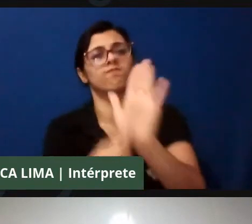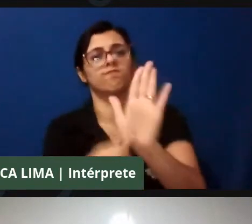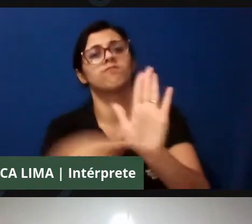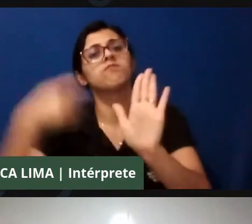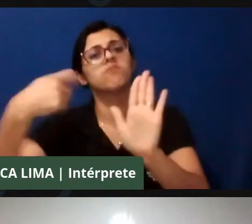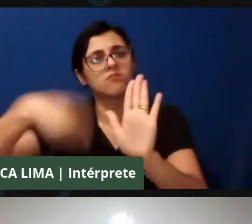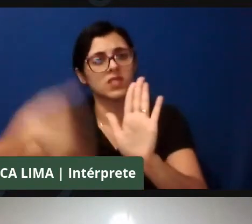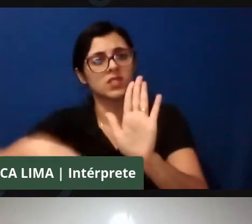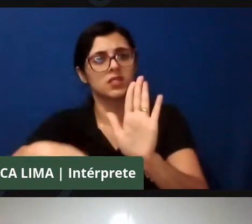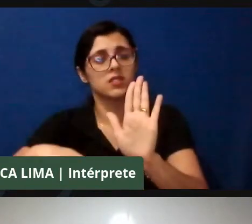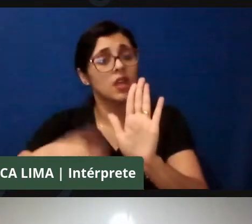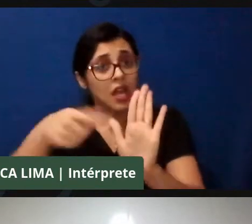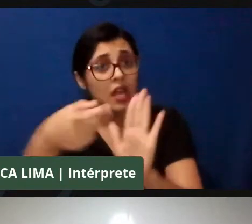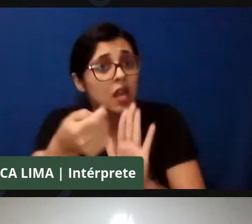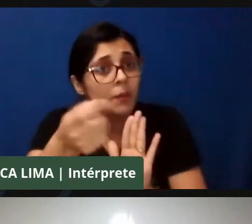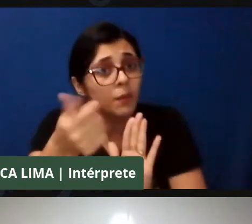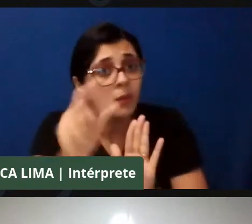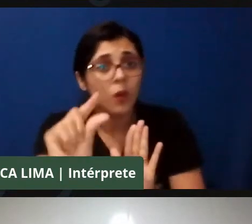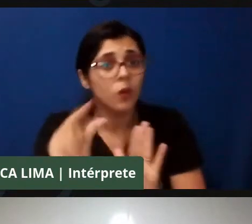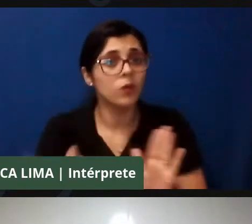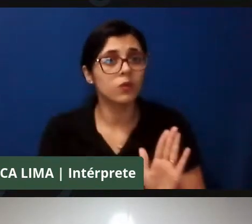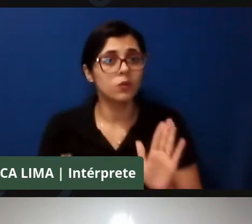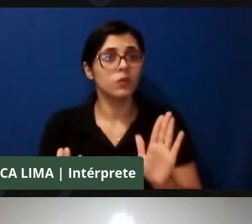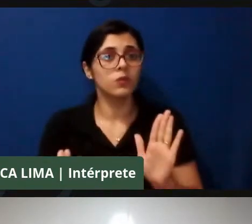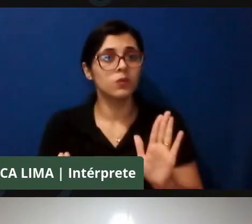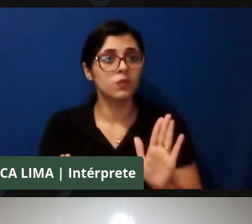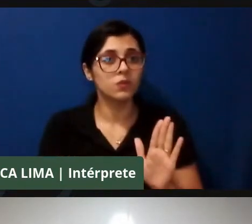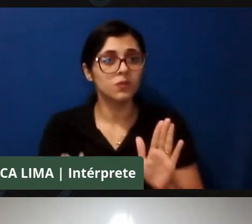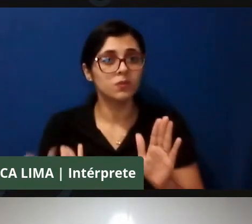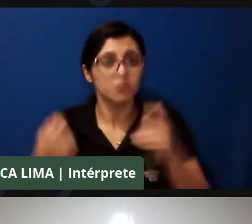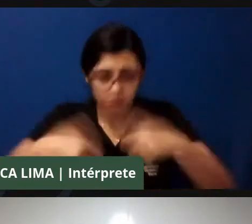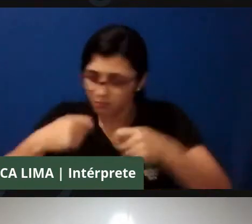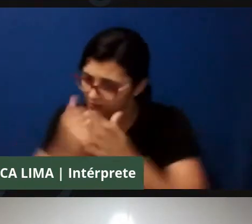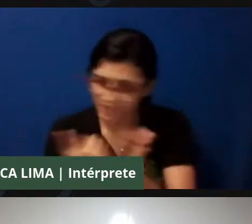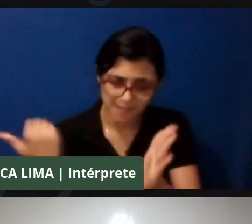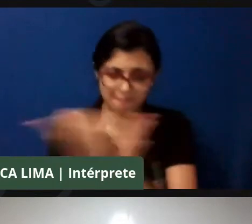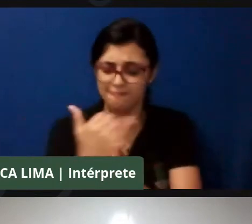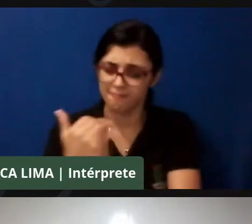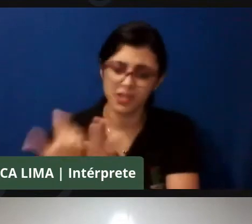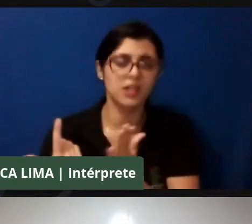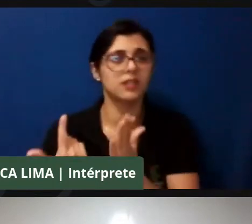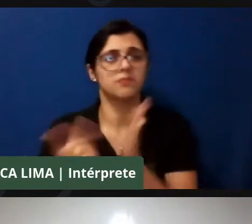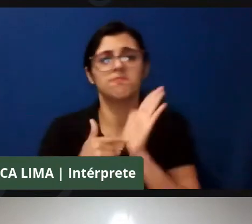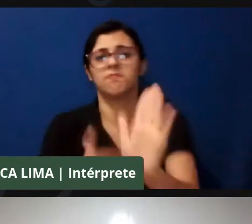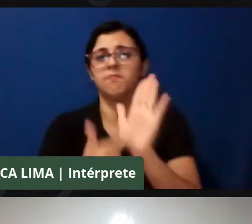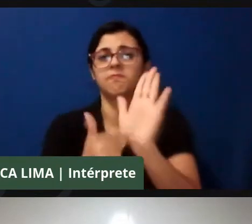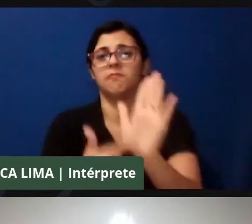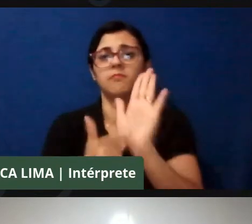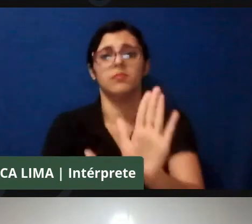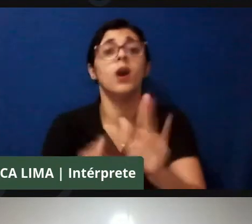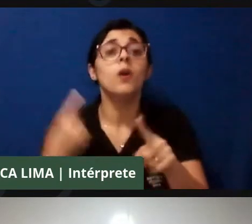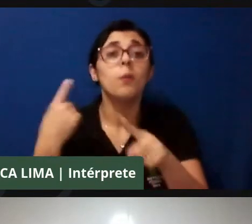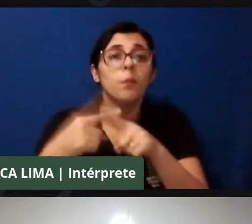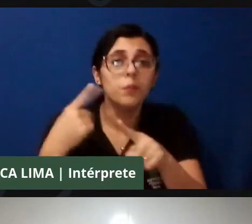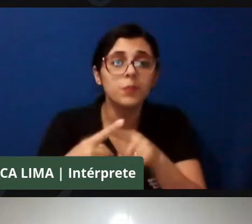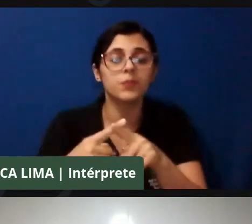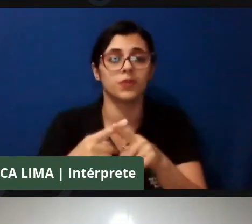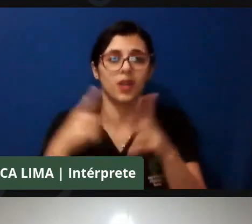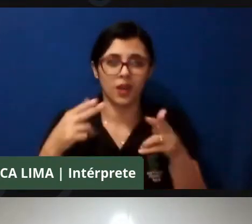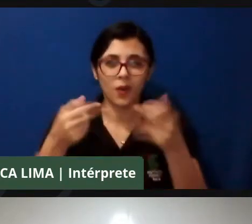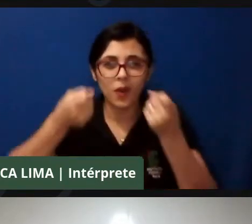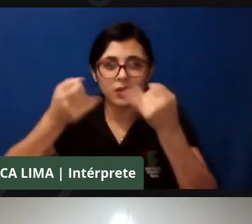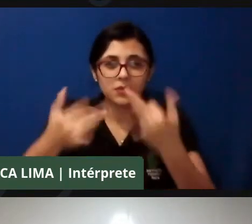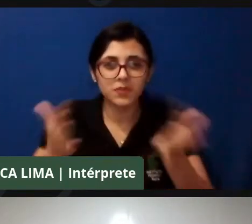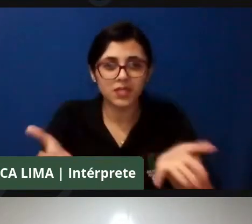pouco. E isso foi durante um período em que a gente, né, já contextualizei aqui, que a gente conseguiu, aí, que o professor